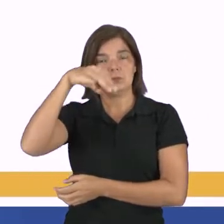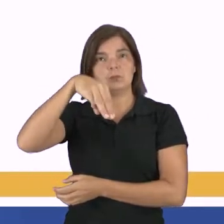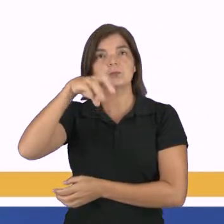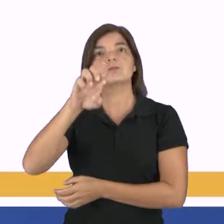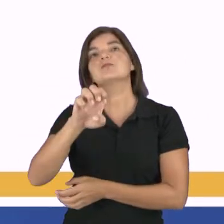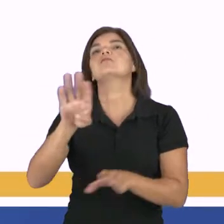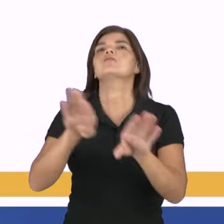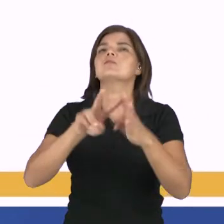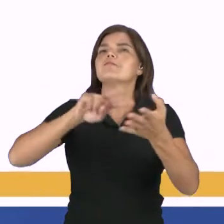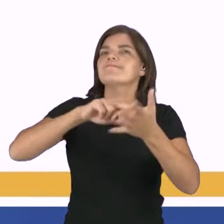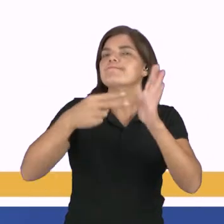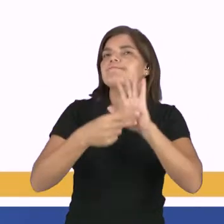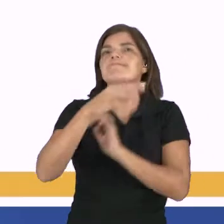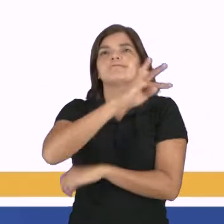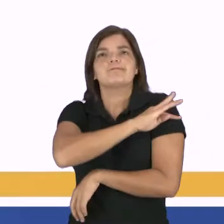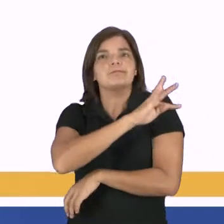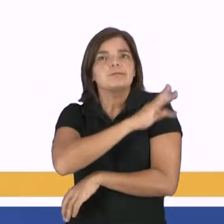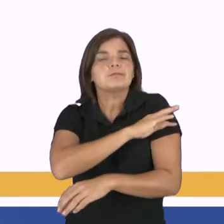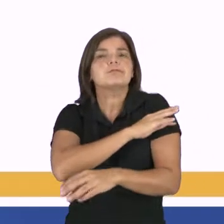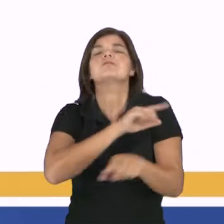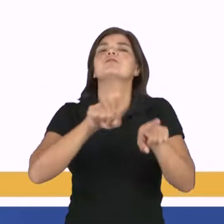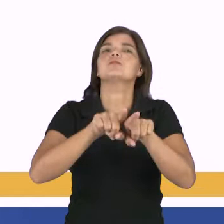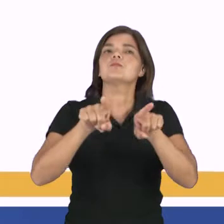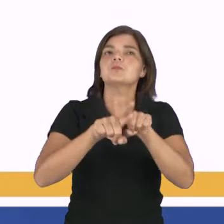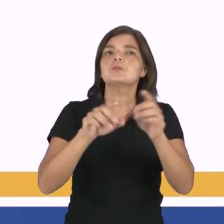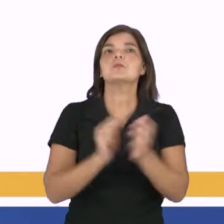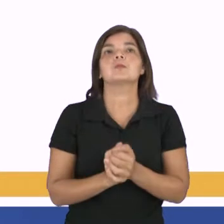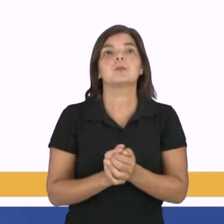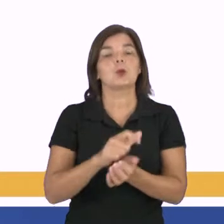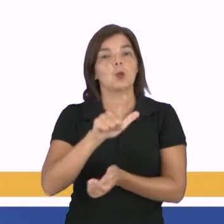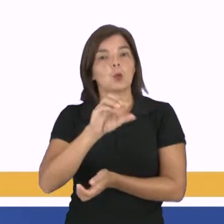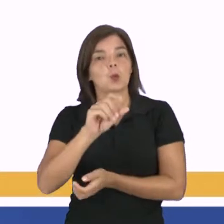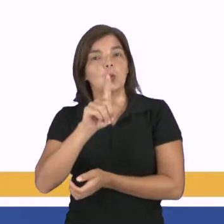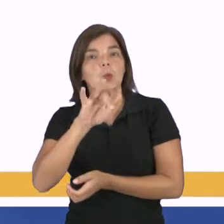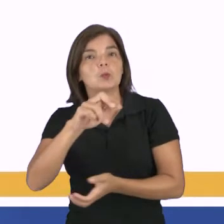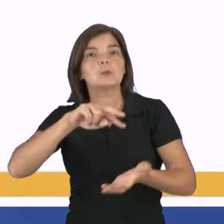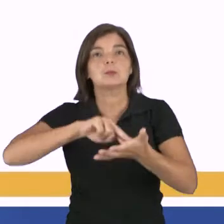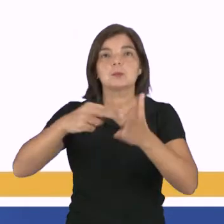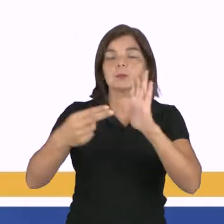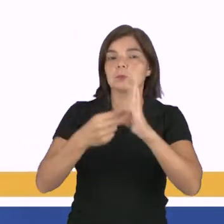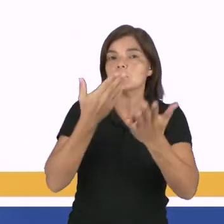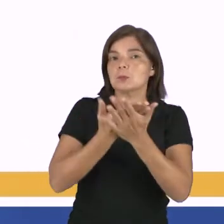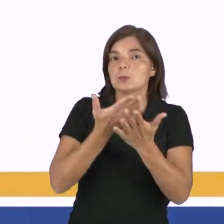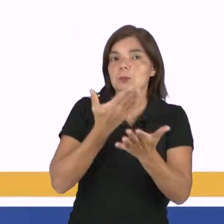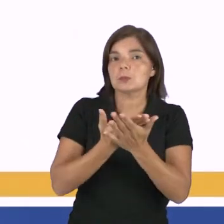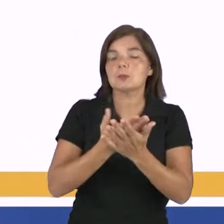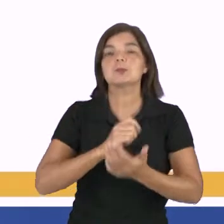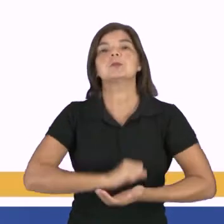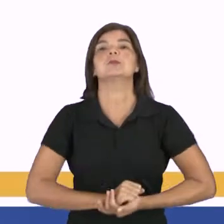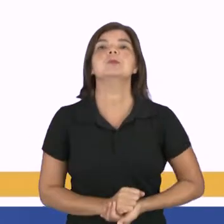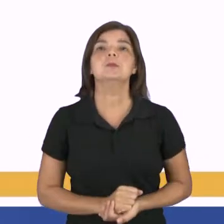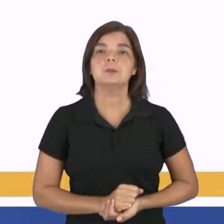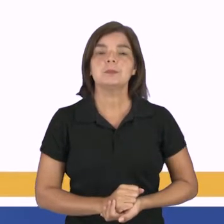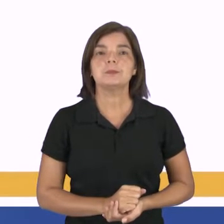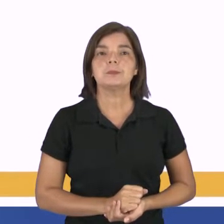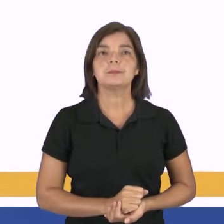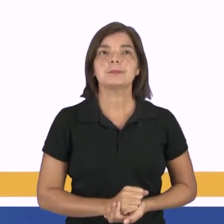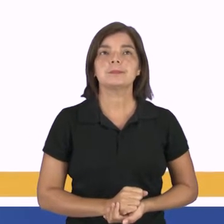arte, ofício, juntamente com o sufixo logia, que significa estudo.